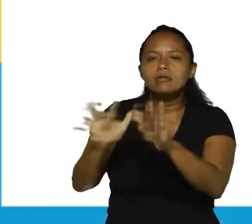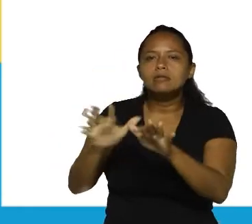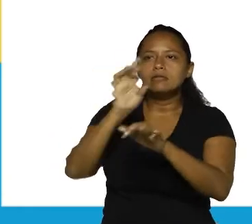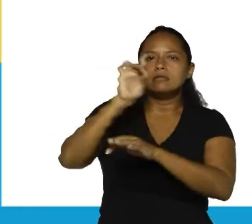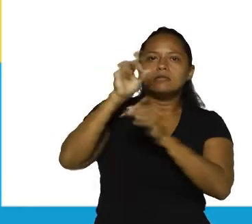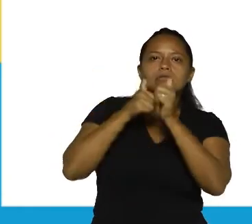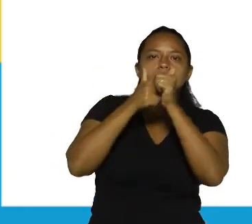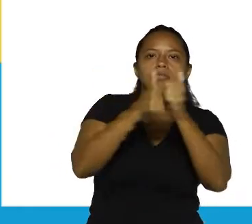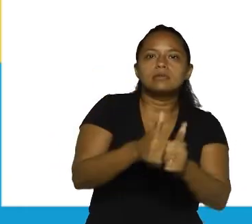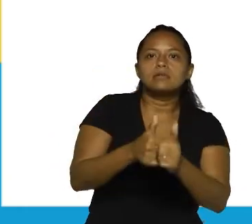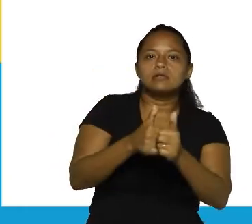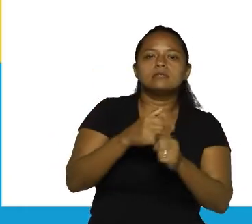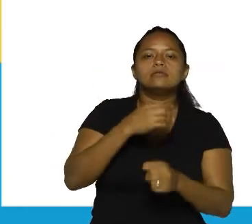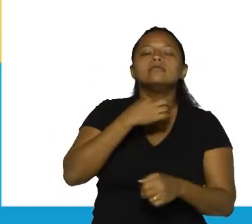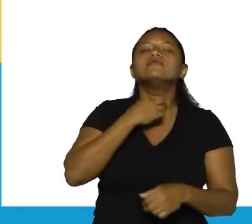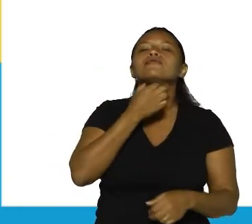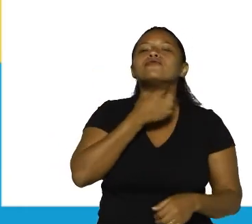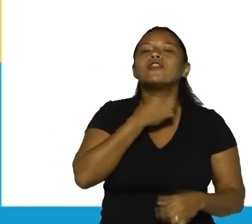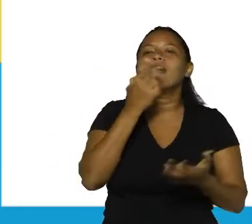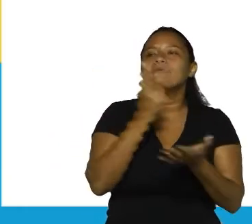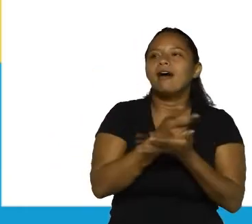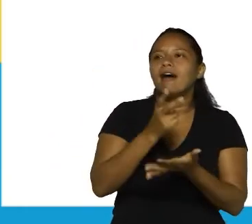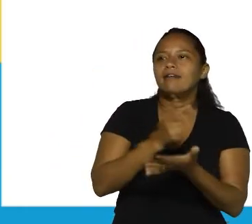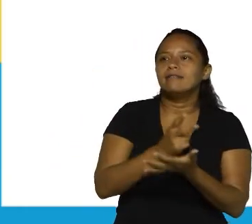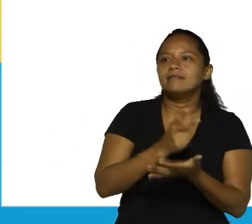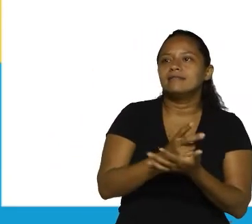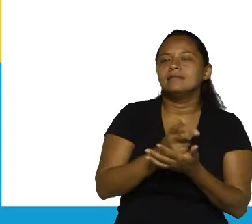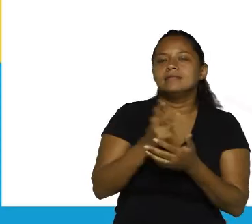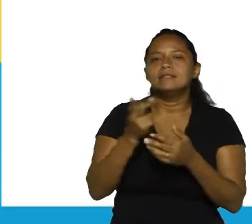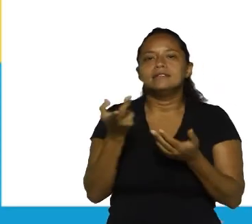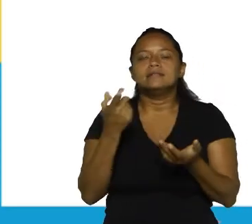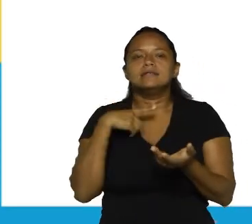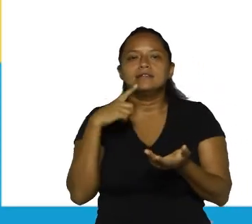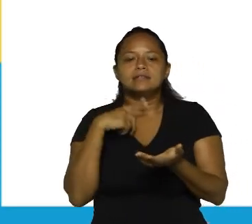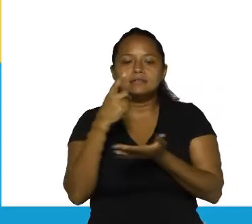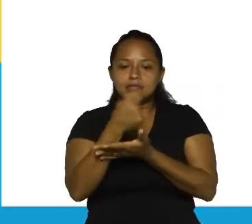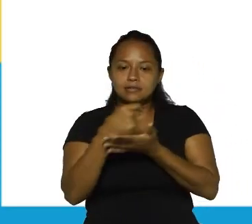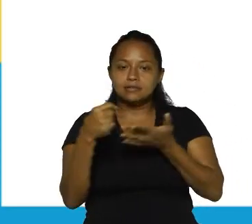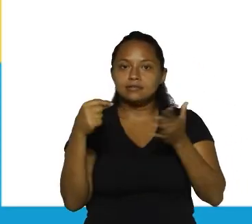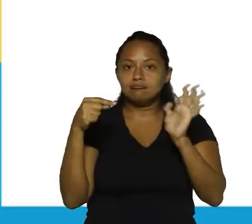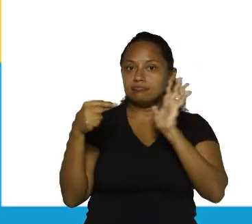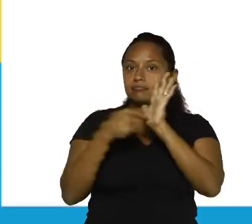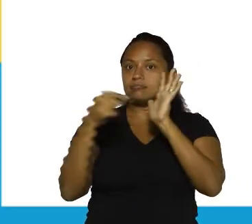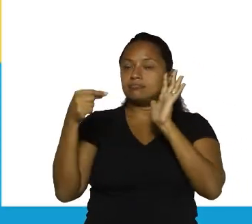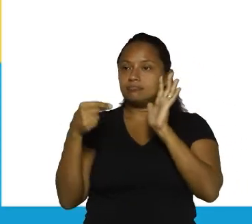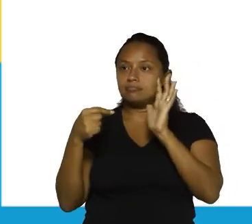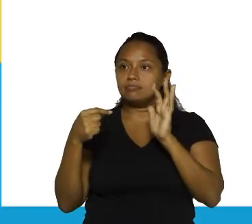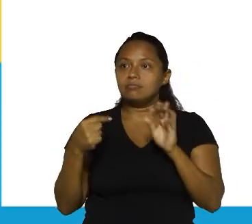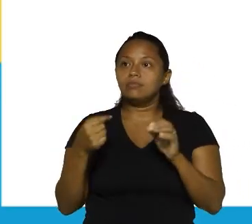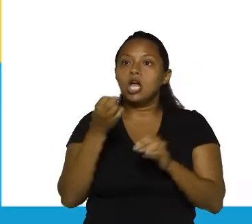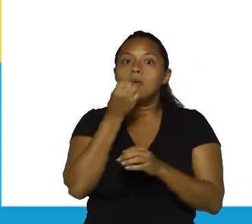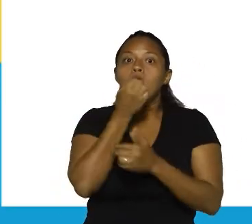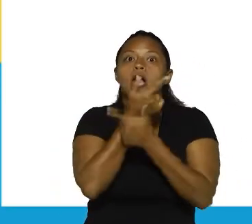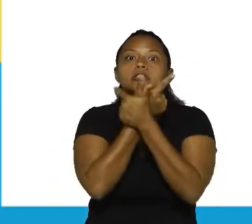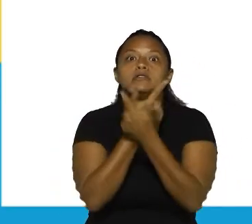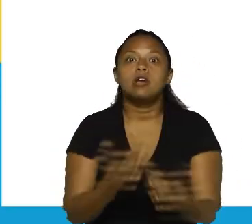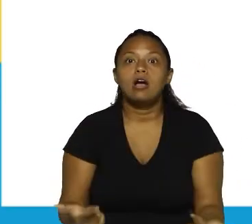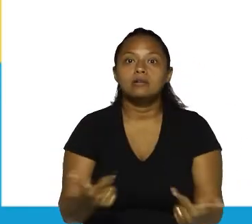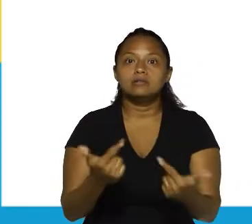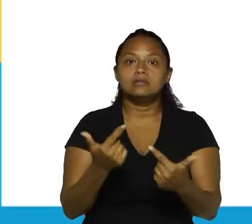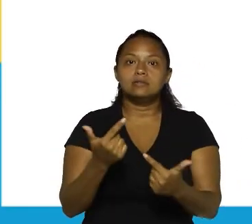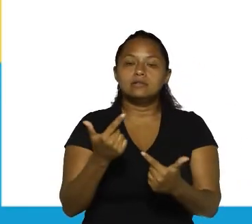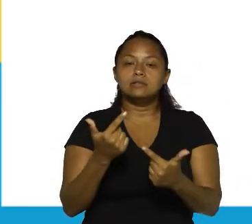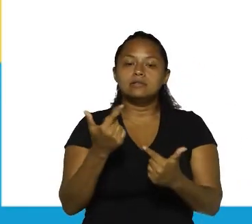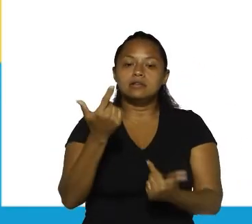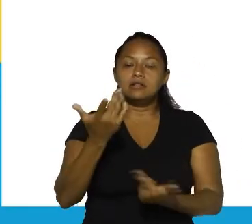E o tom de voz é ameno. Então, a gente tem aqui, ó, a reprodução na escrita com ponto final. Boa sorte, né?